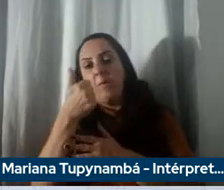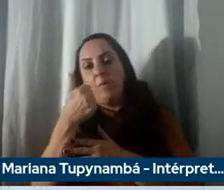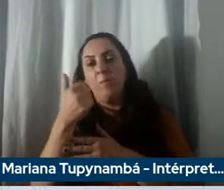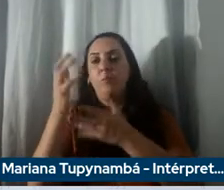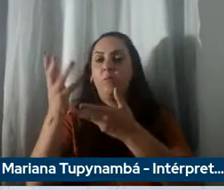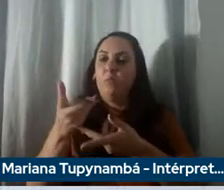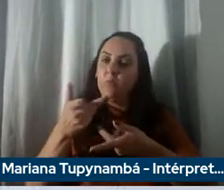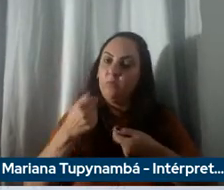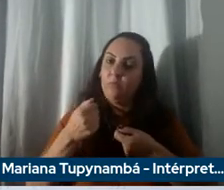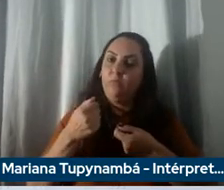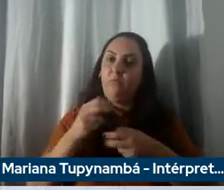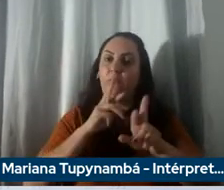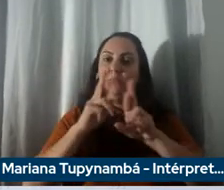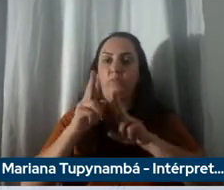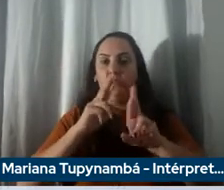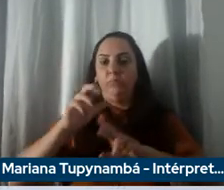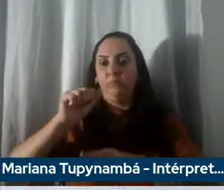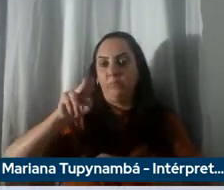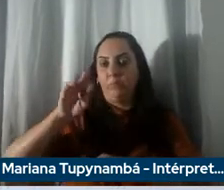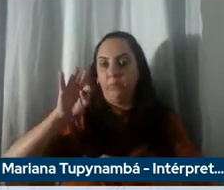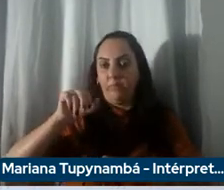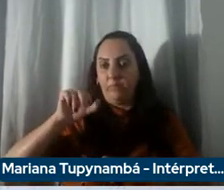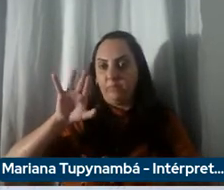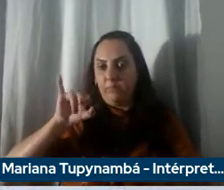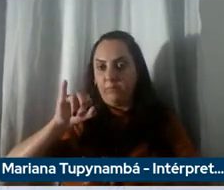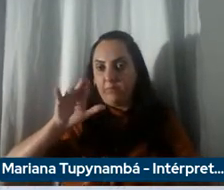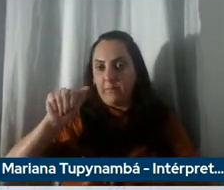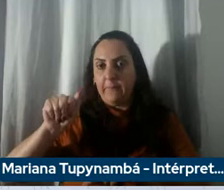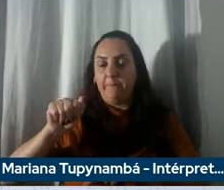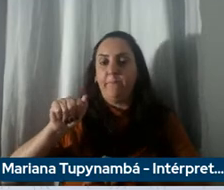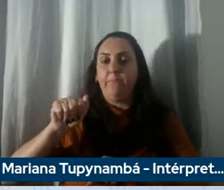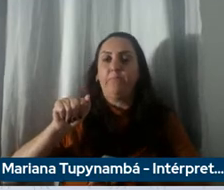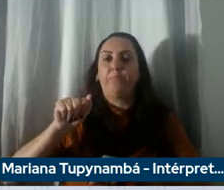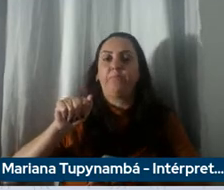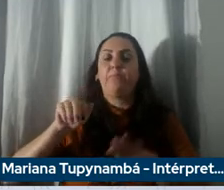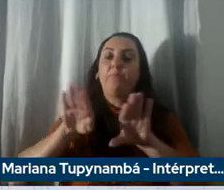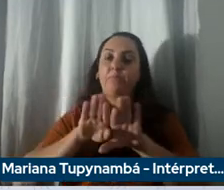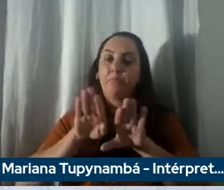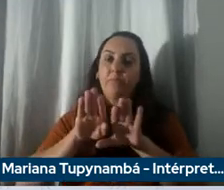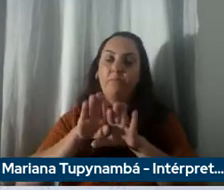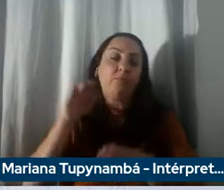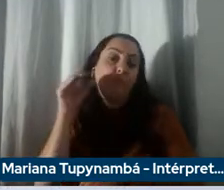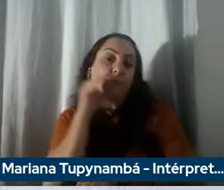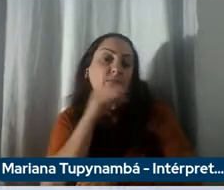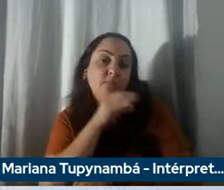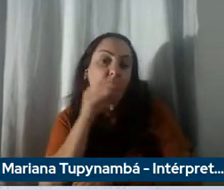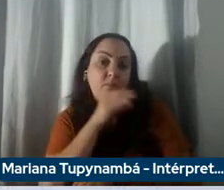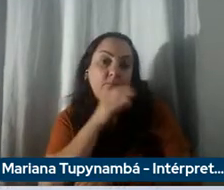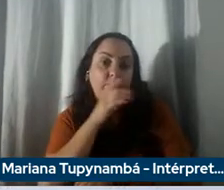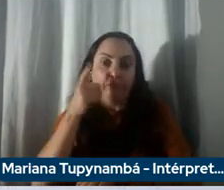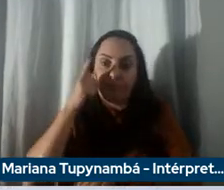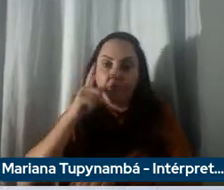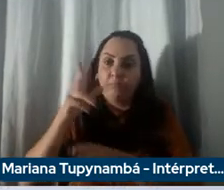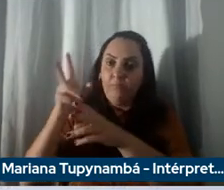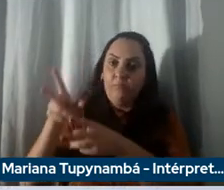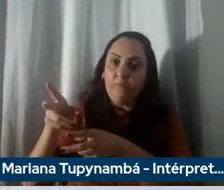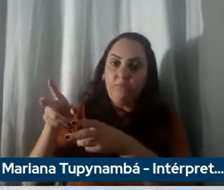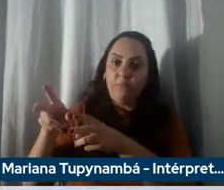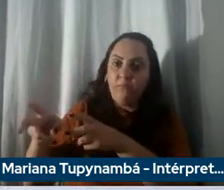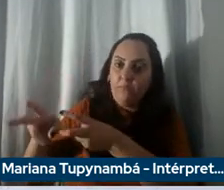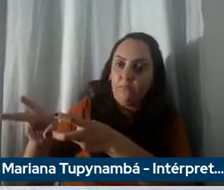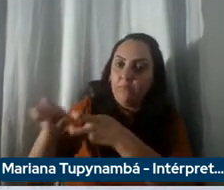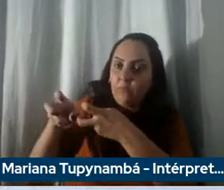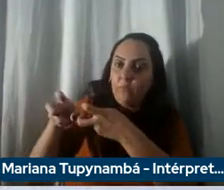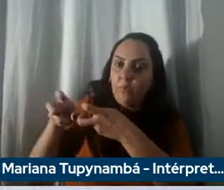autonomia e carregamento ou seja rapidez de carregamento depende do charger mas também depende da bateria e